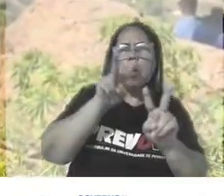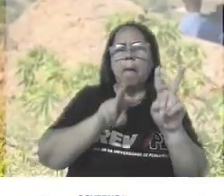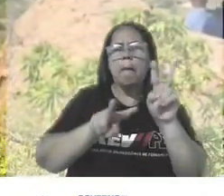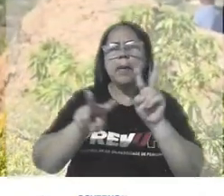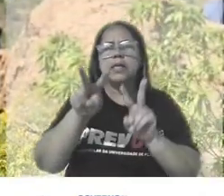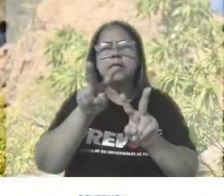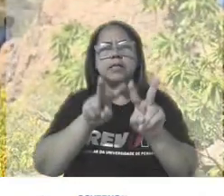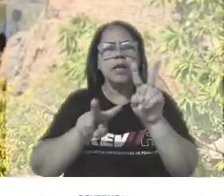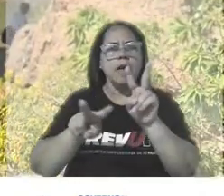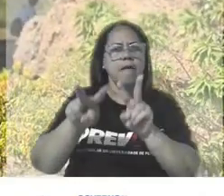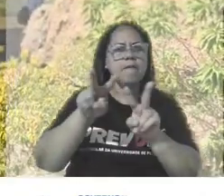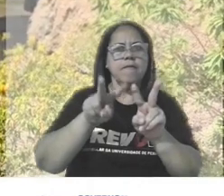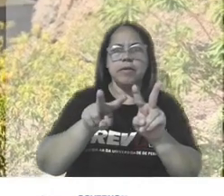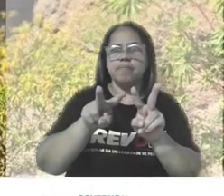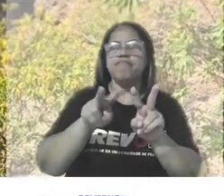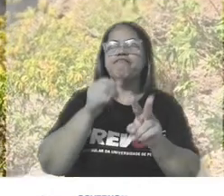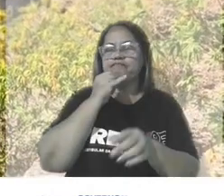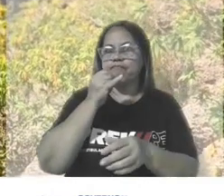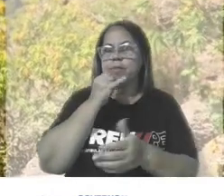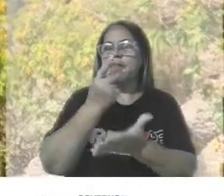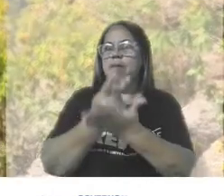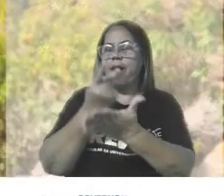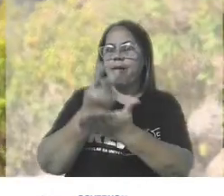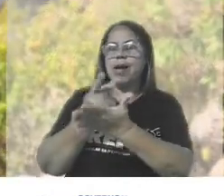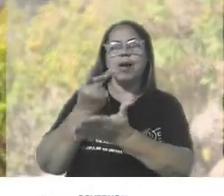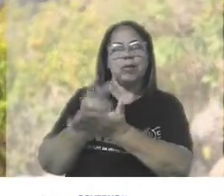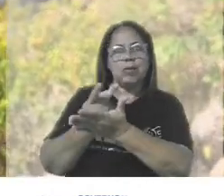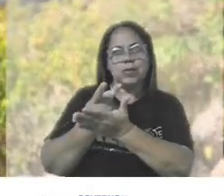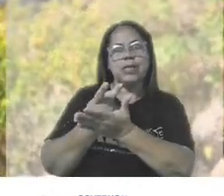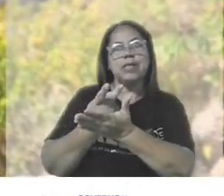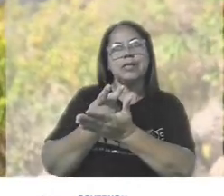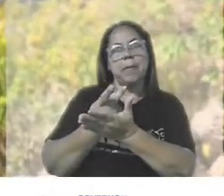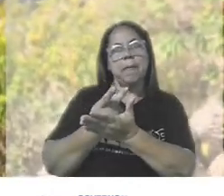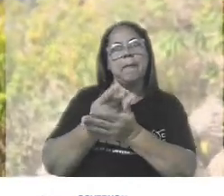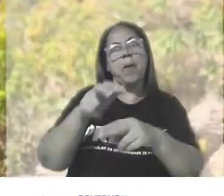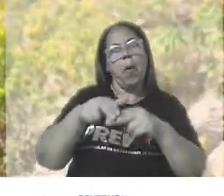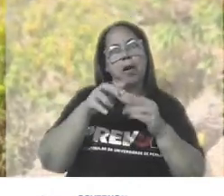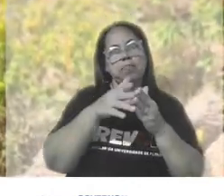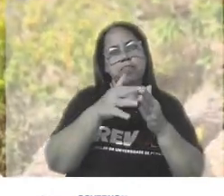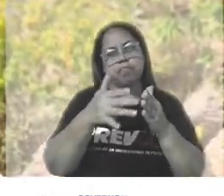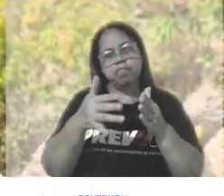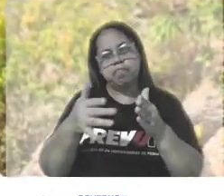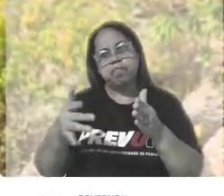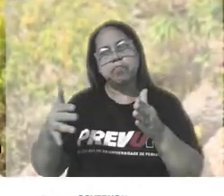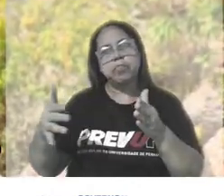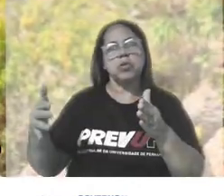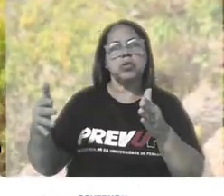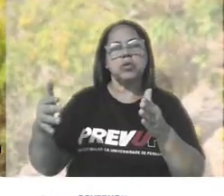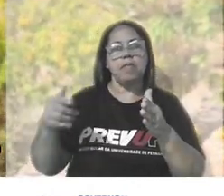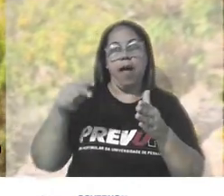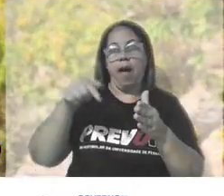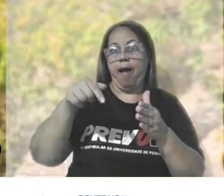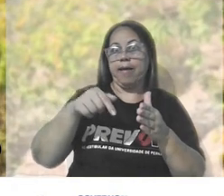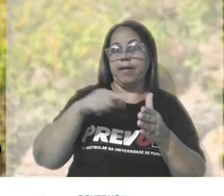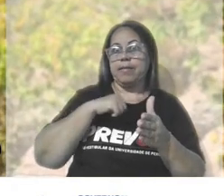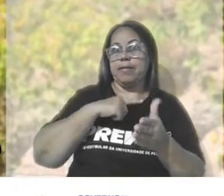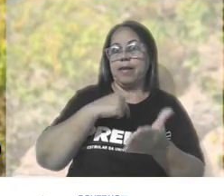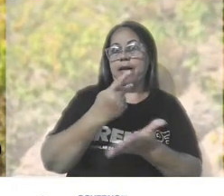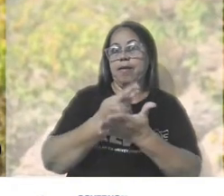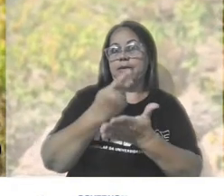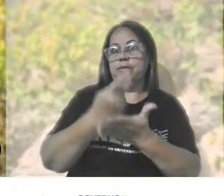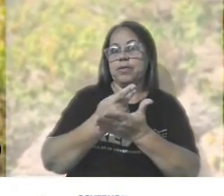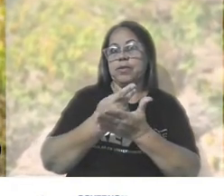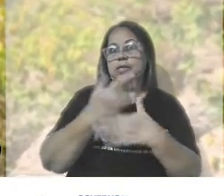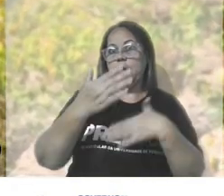um grande exemplo de ação erosiva do tempo. Aqui, especificamente, imperou por um tempo o